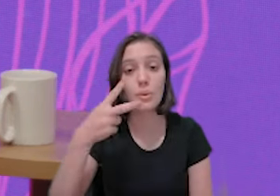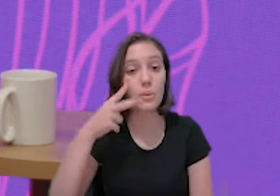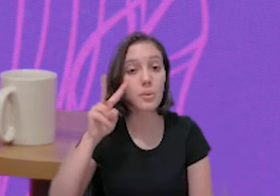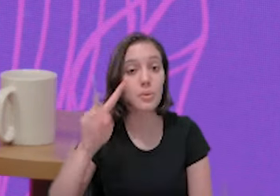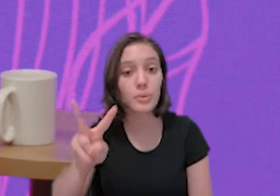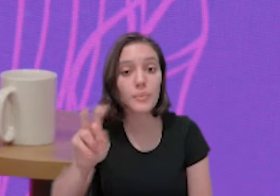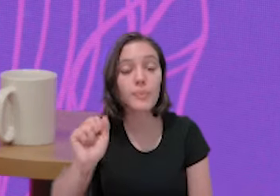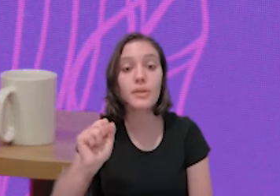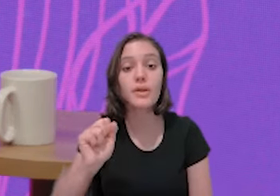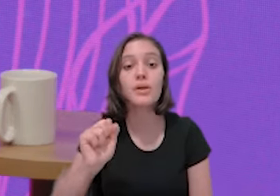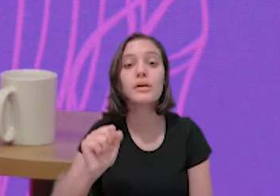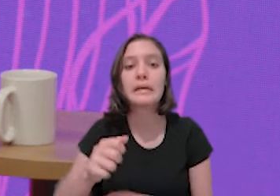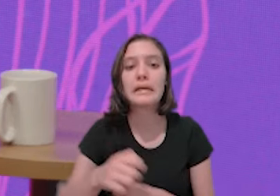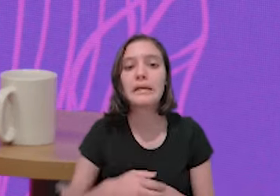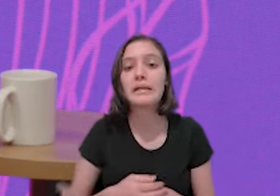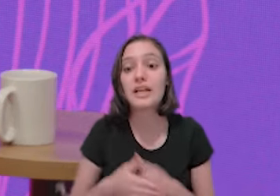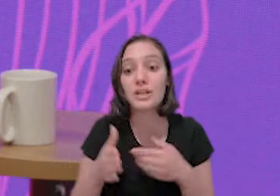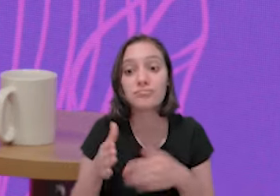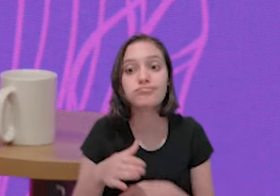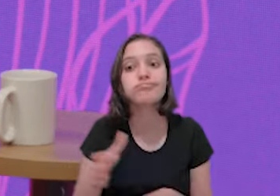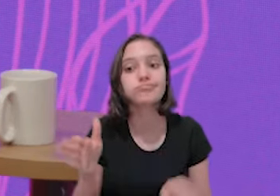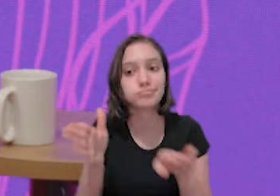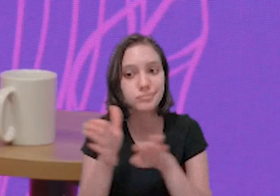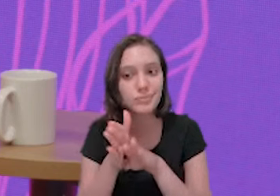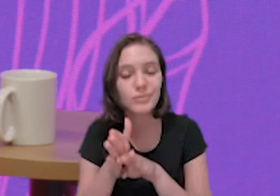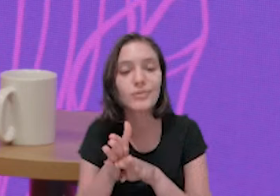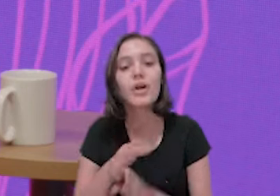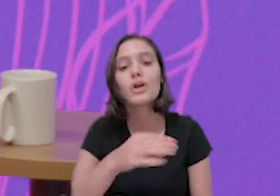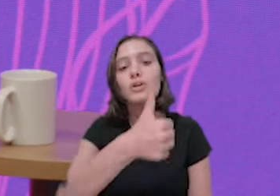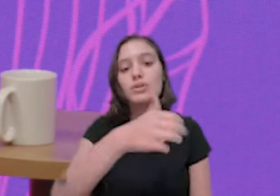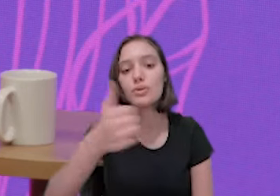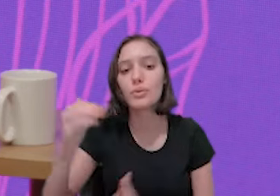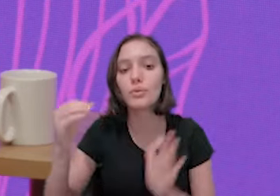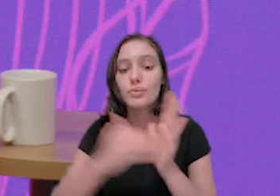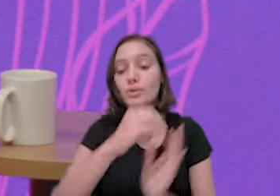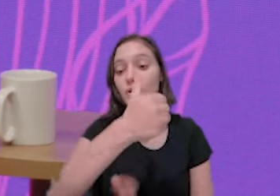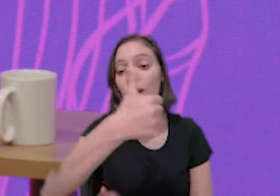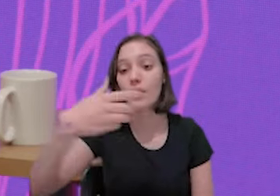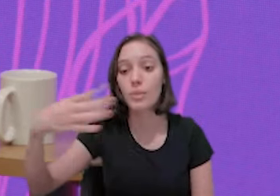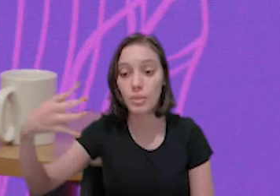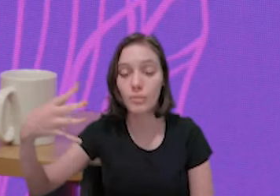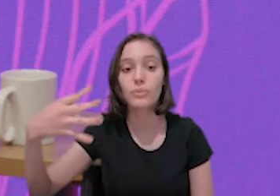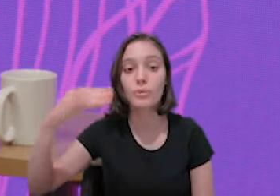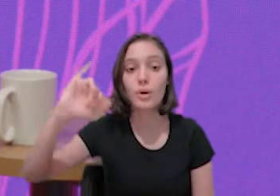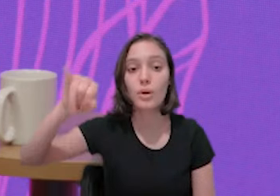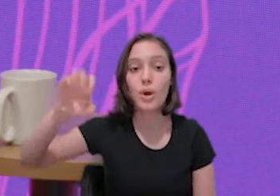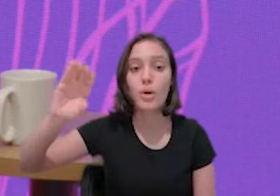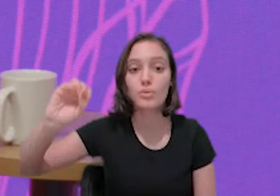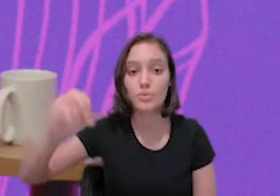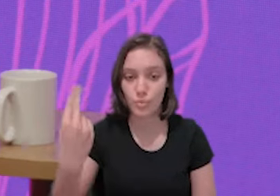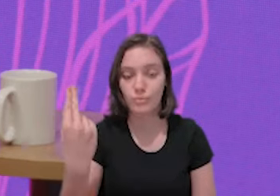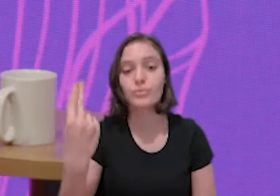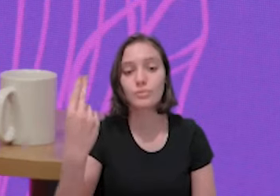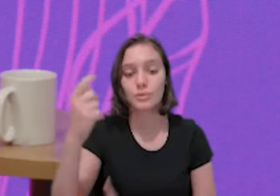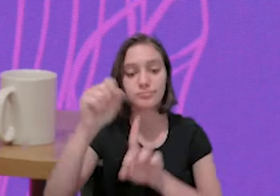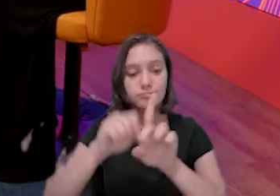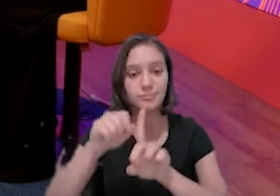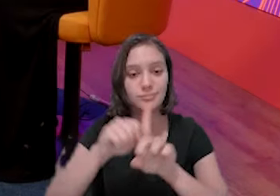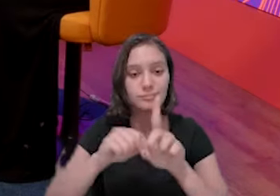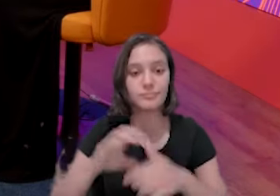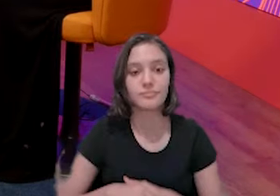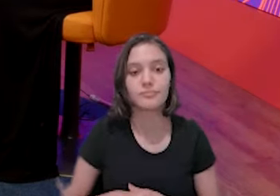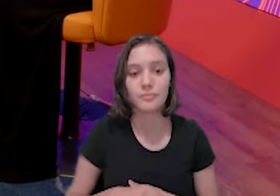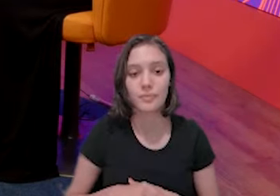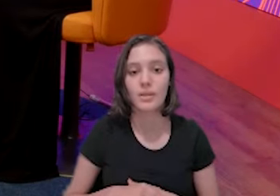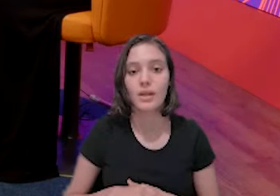14 de outubro, né? No Expo São Paulo. Então, você já está convidada. Eu quero te encontrar lá. A